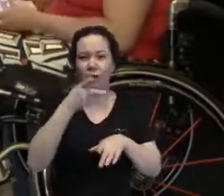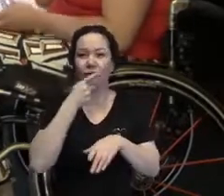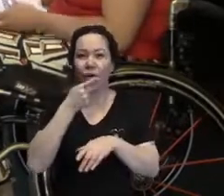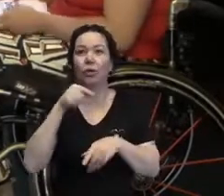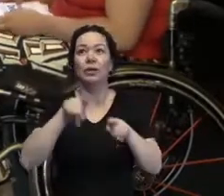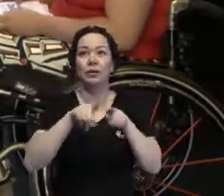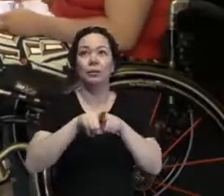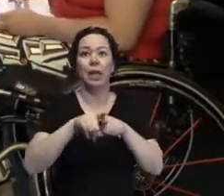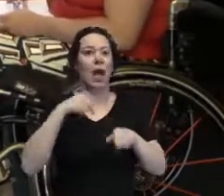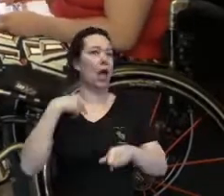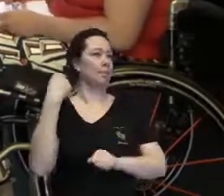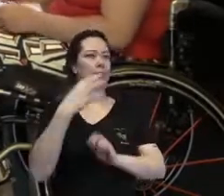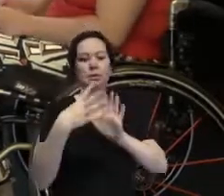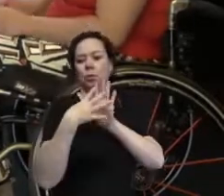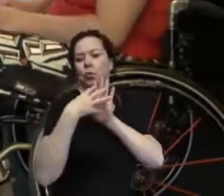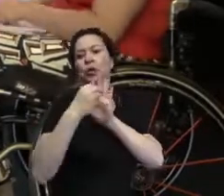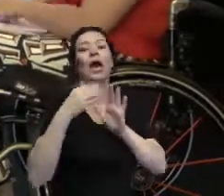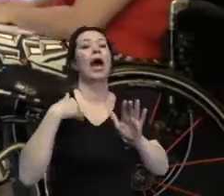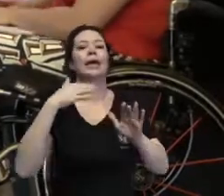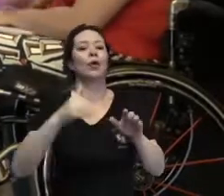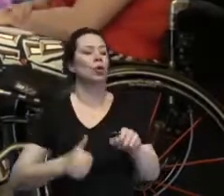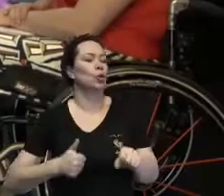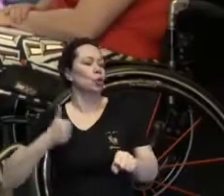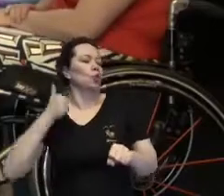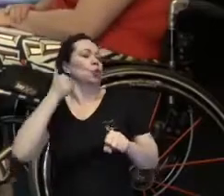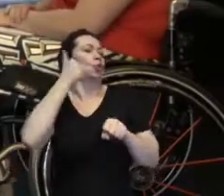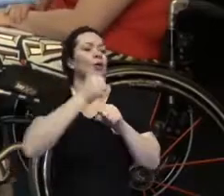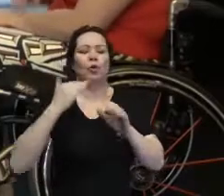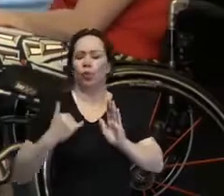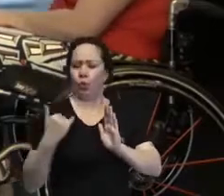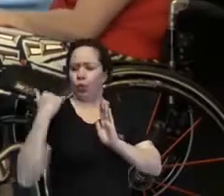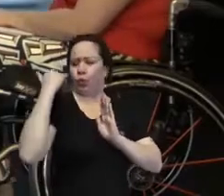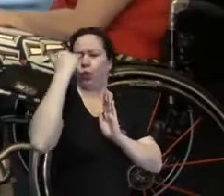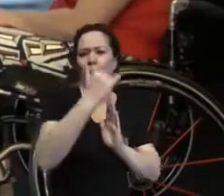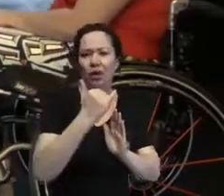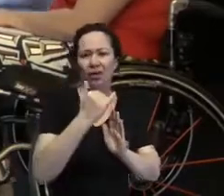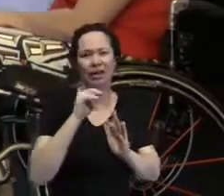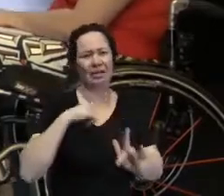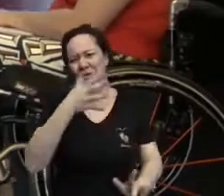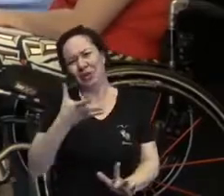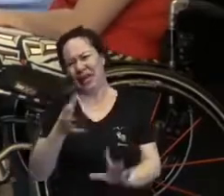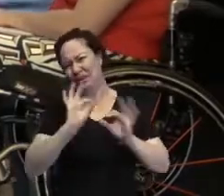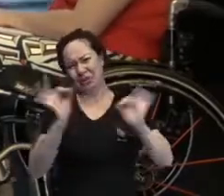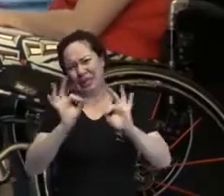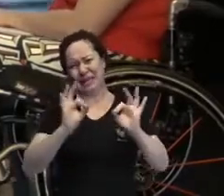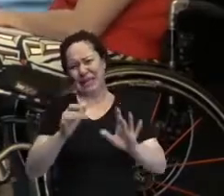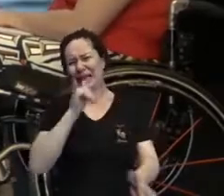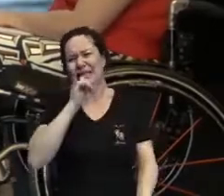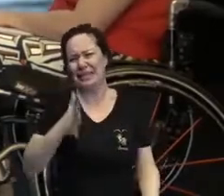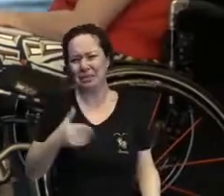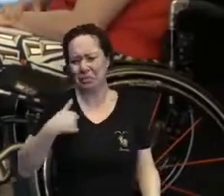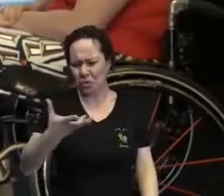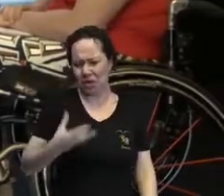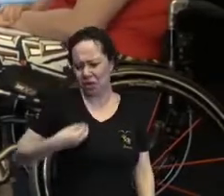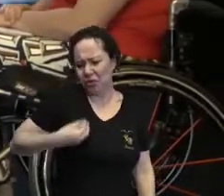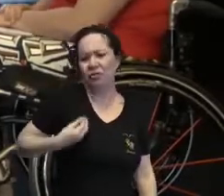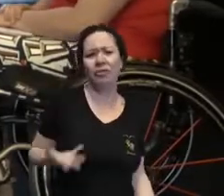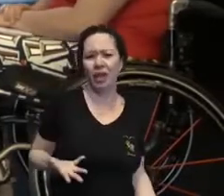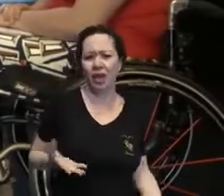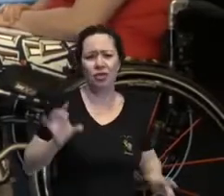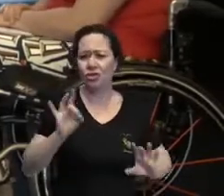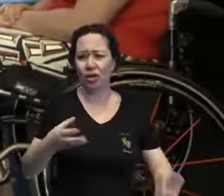a ser o exemplo de superação. Cara, vocês não querem ser exemplo de nada, vocês querem viver simplesmente,